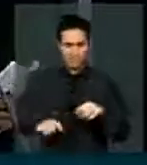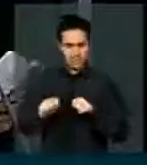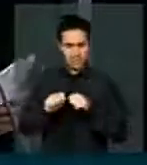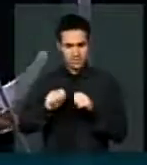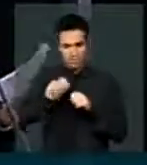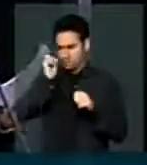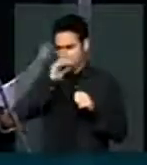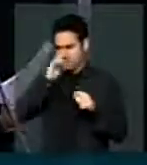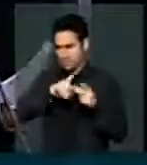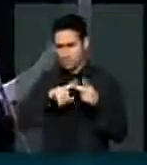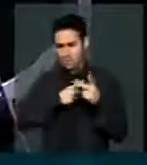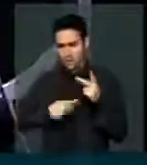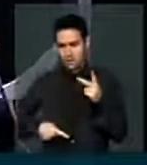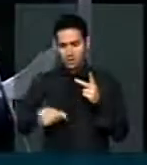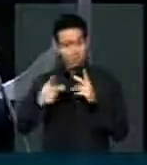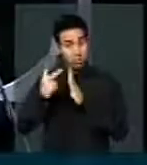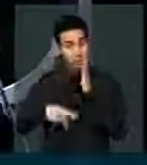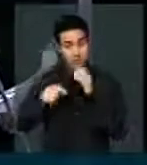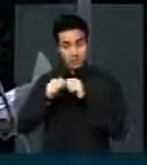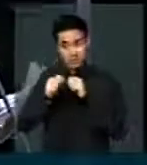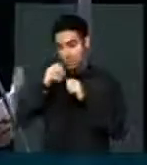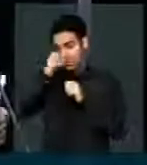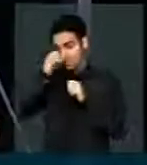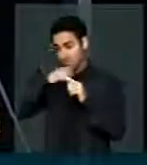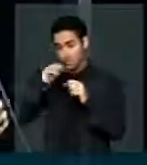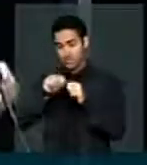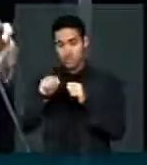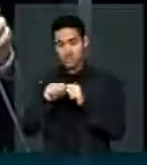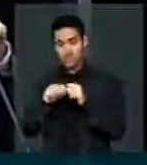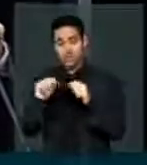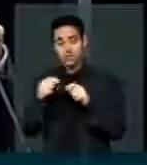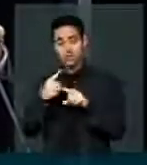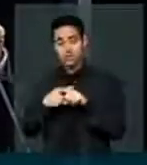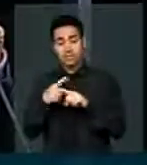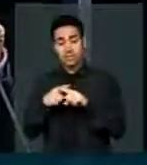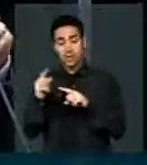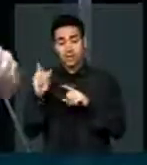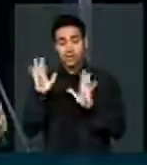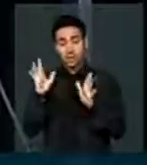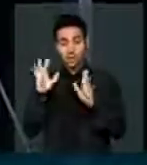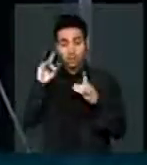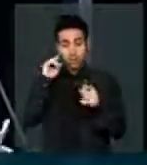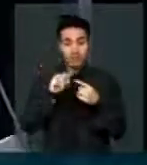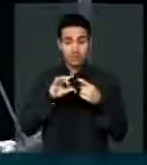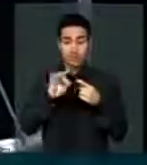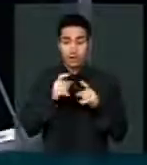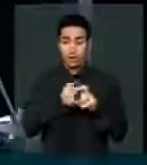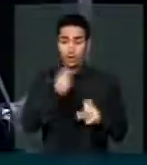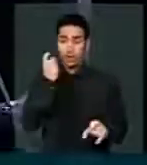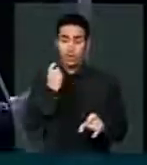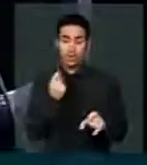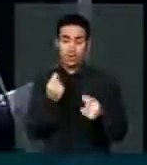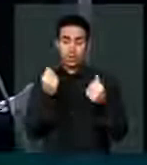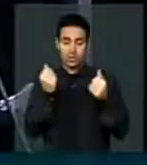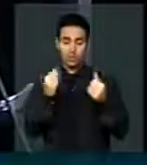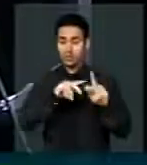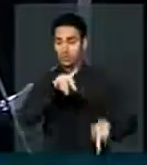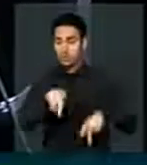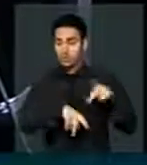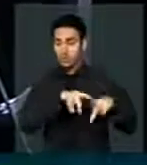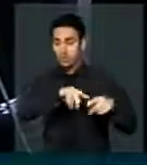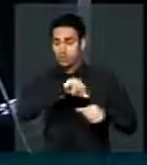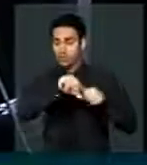das forças políticas reacionárias, submetidas à lógica do lucro, que querem submeter o povo à condição de